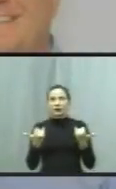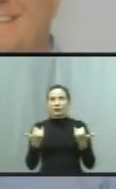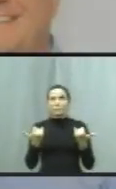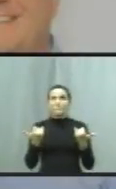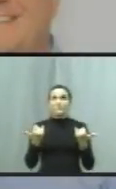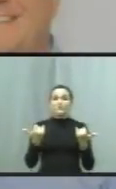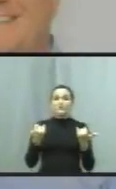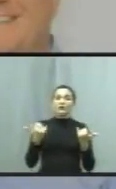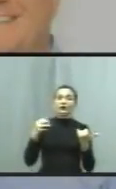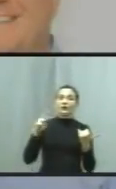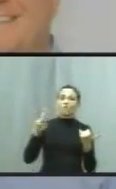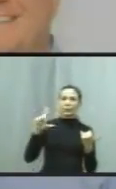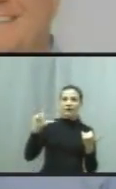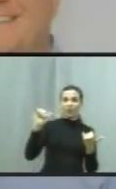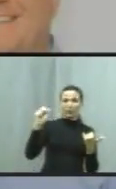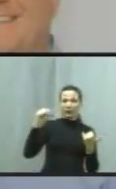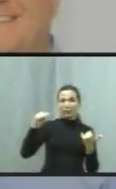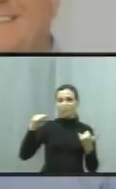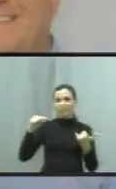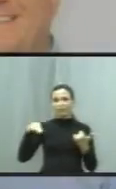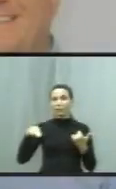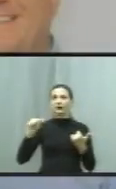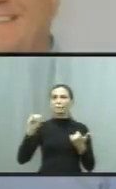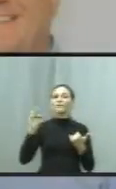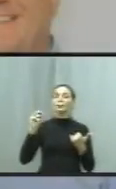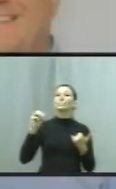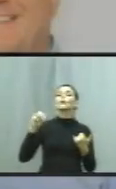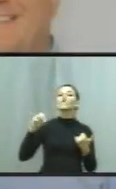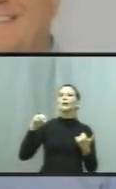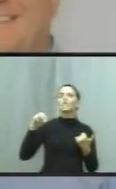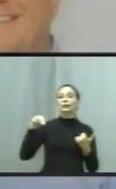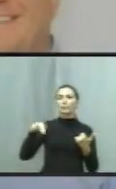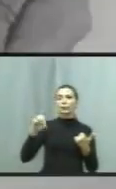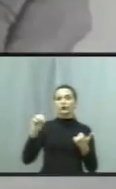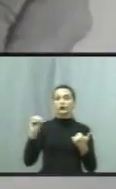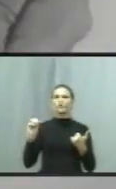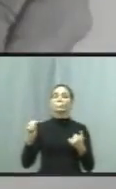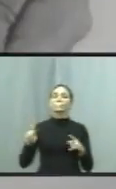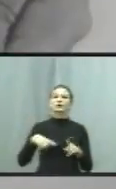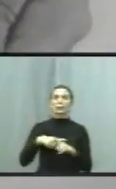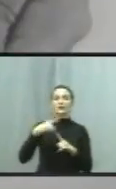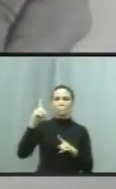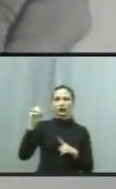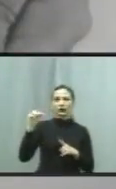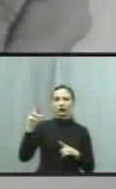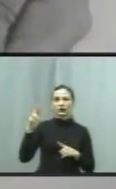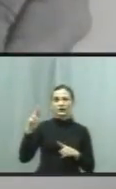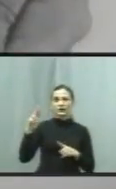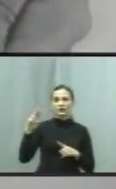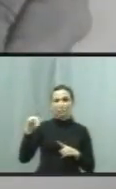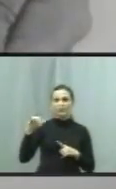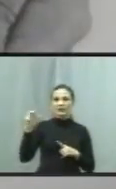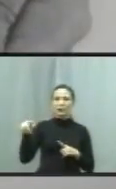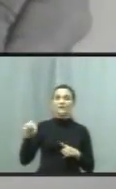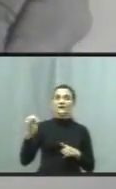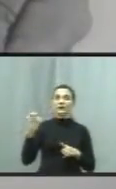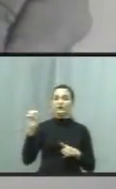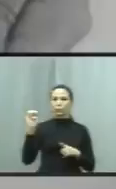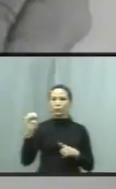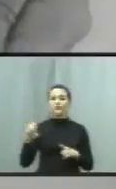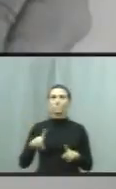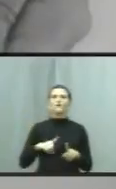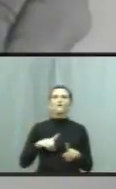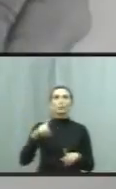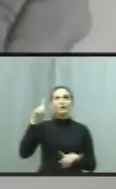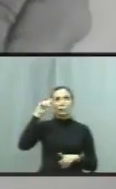o William Afonso, o Dona Zé Simeone, também que aniversariam amanhã. Obrigado. Dia 27 de fevereiro foi comemorado